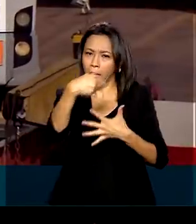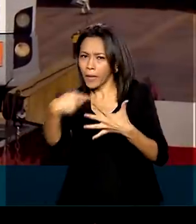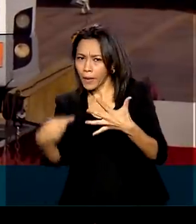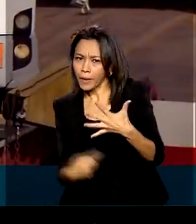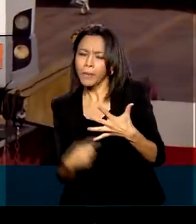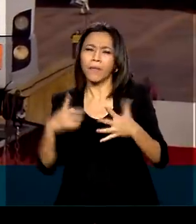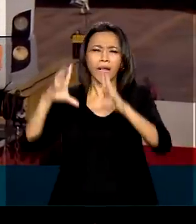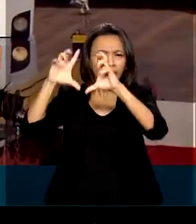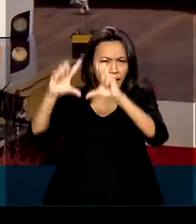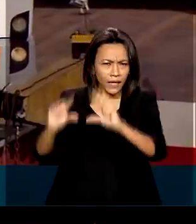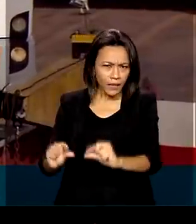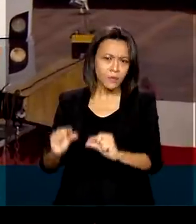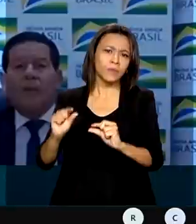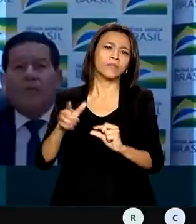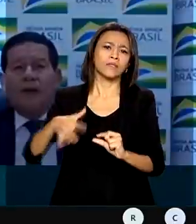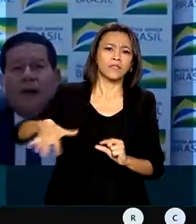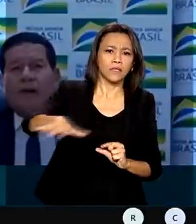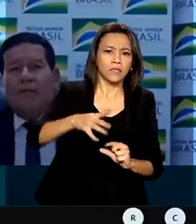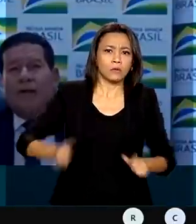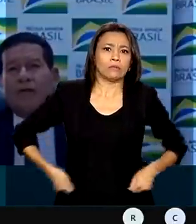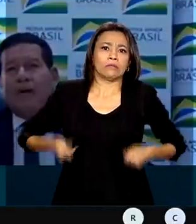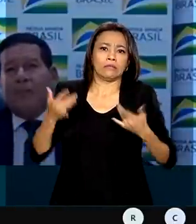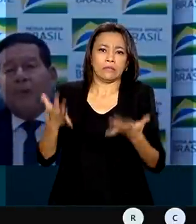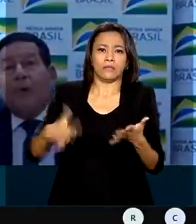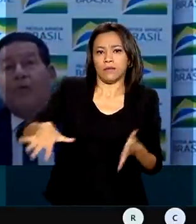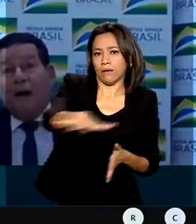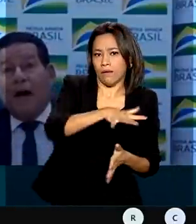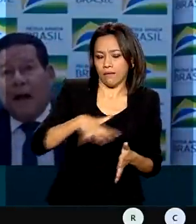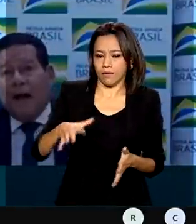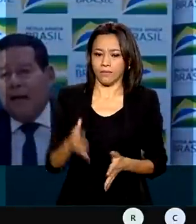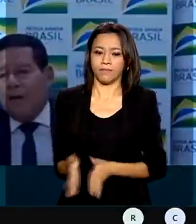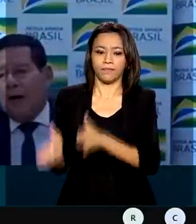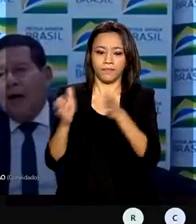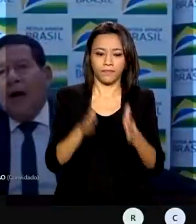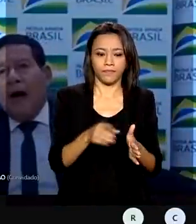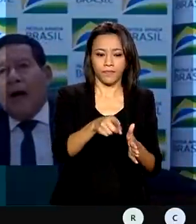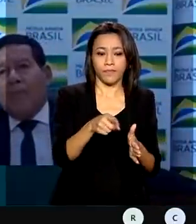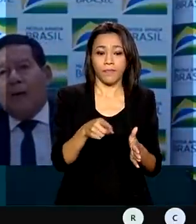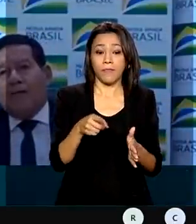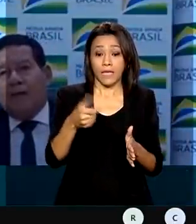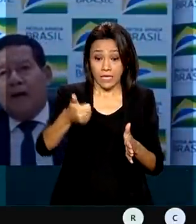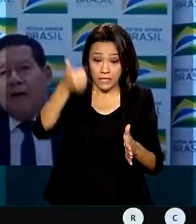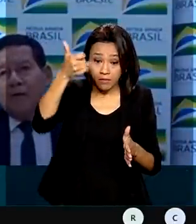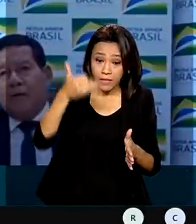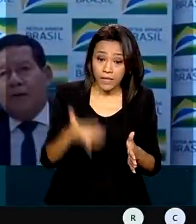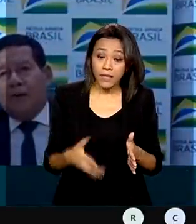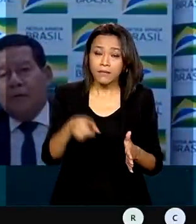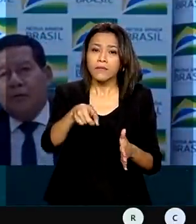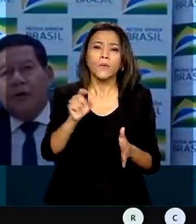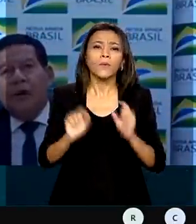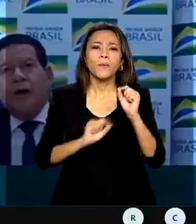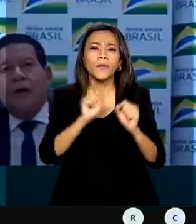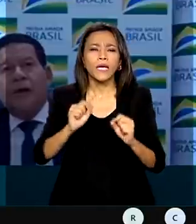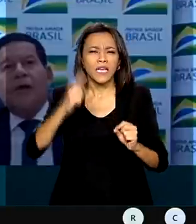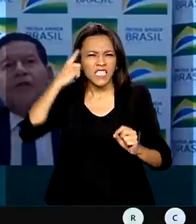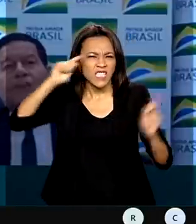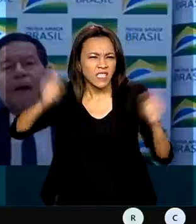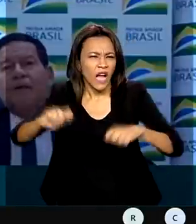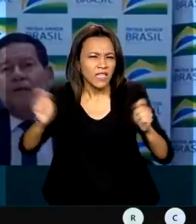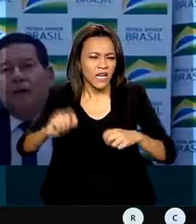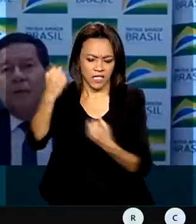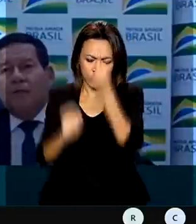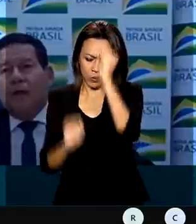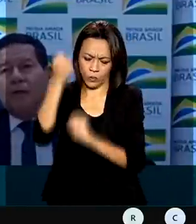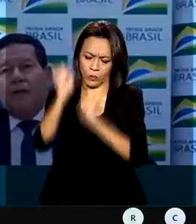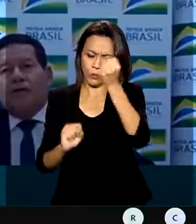reduzir os custos de produção. Temos que cada vez mais provar a capacidade da nossa indústria e